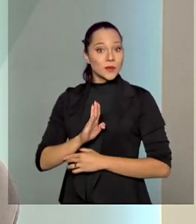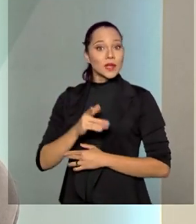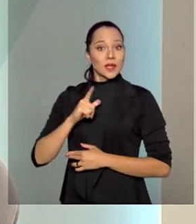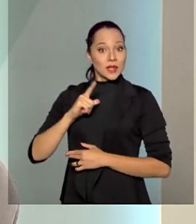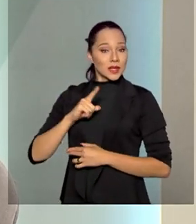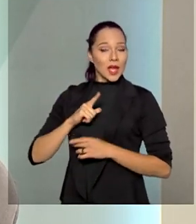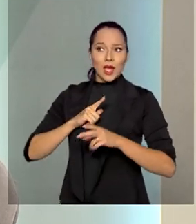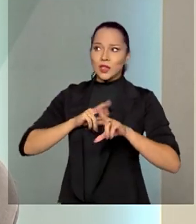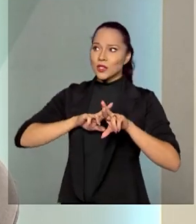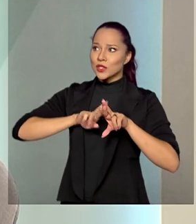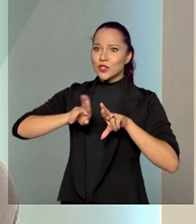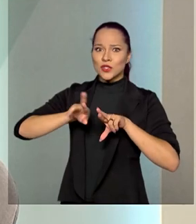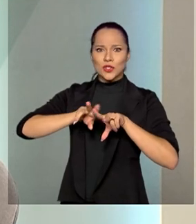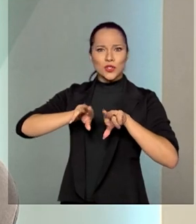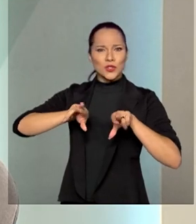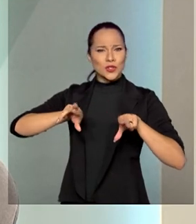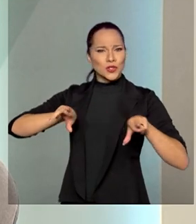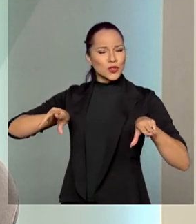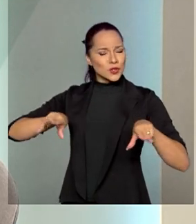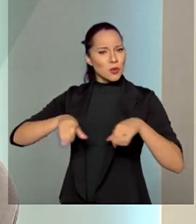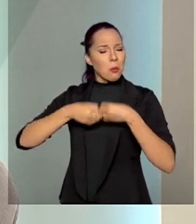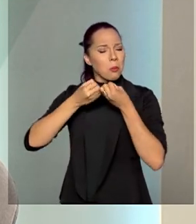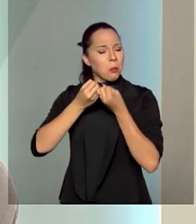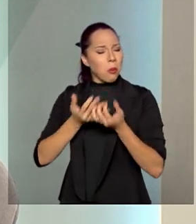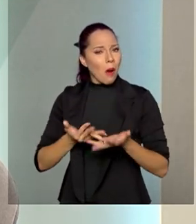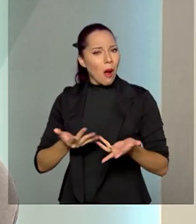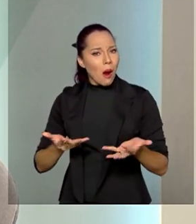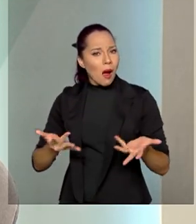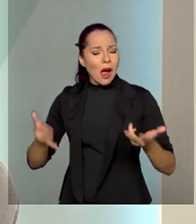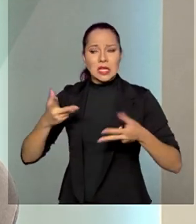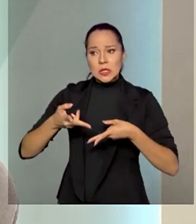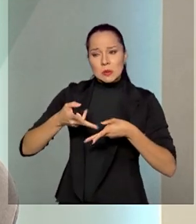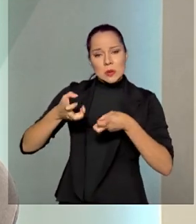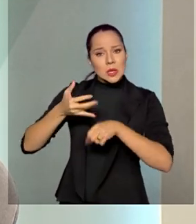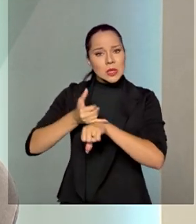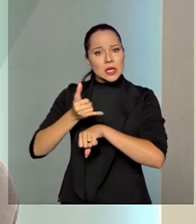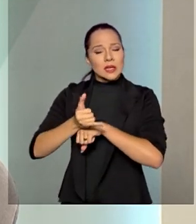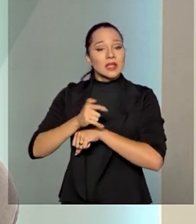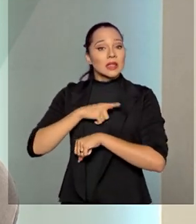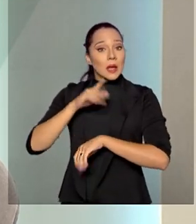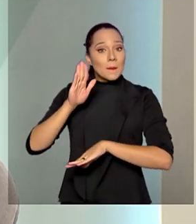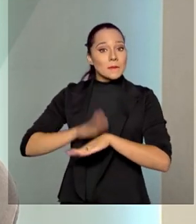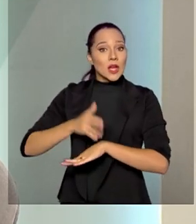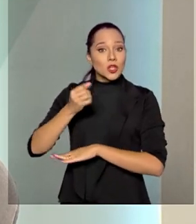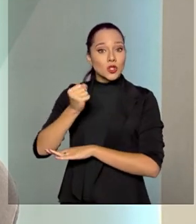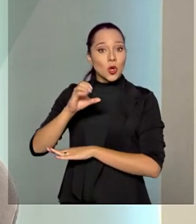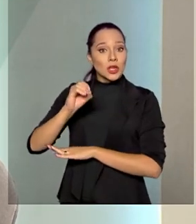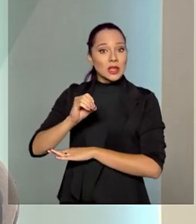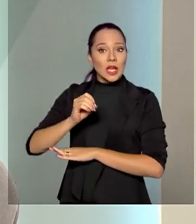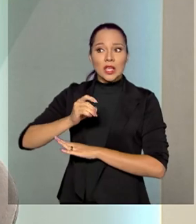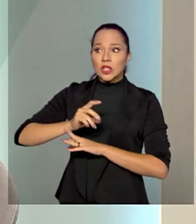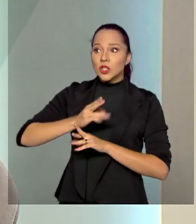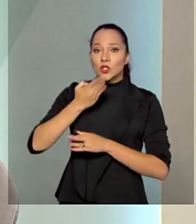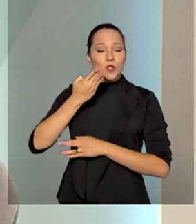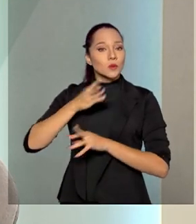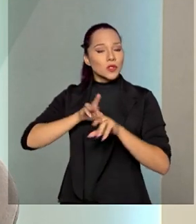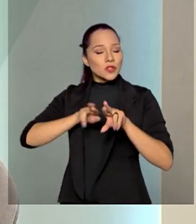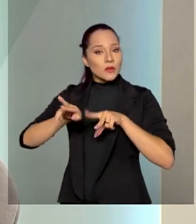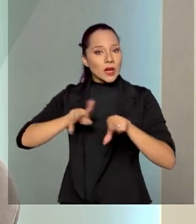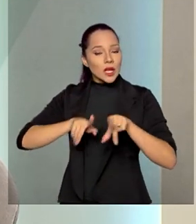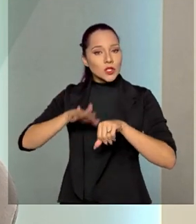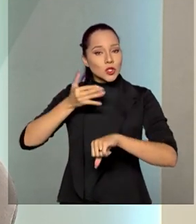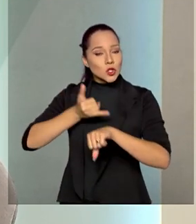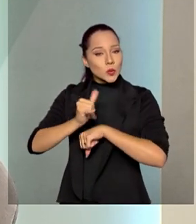uma variedade, uma abundância enorme de minerais. Nós temos mais de 80 variedades de minerais.